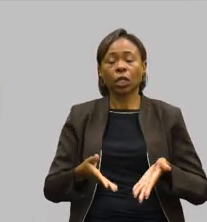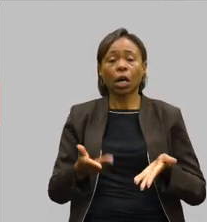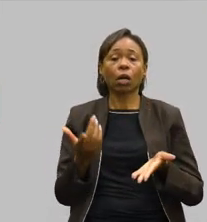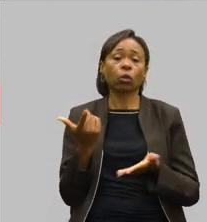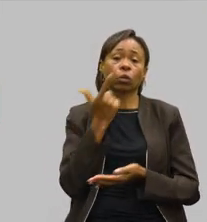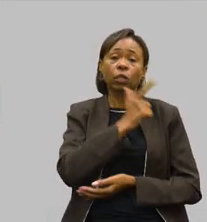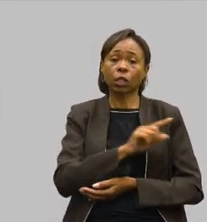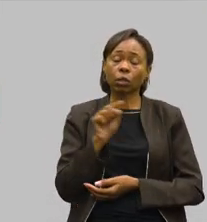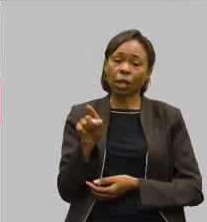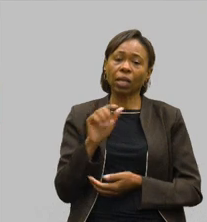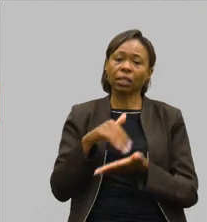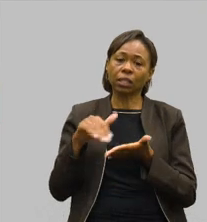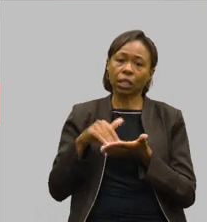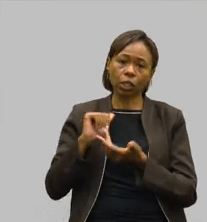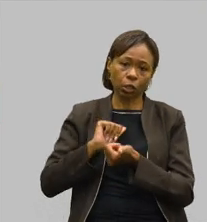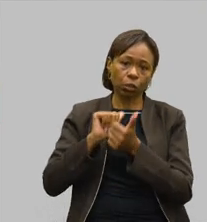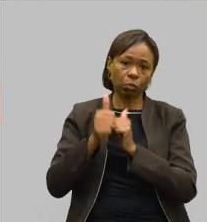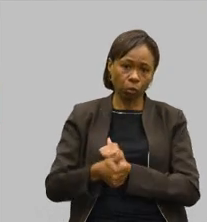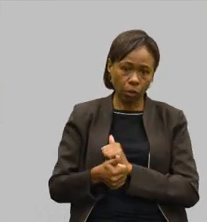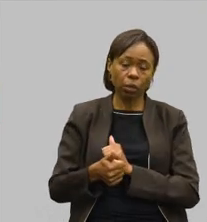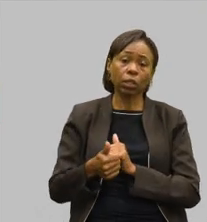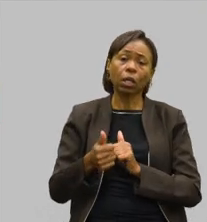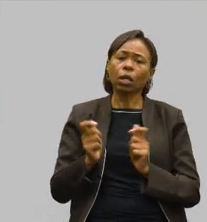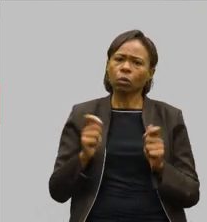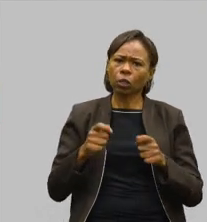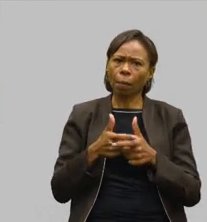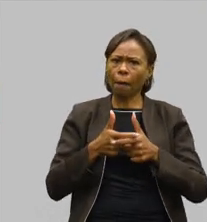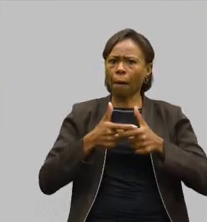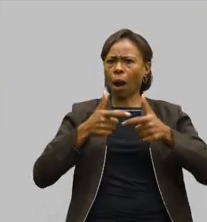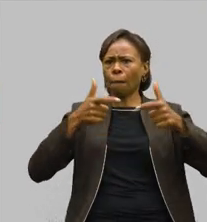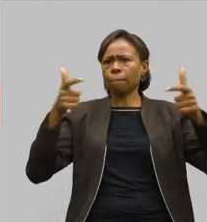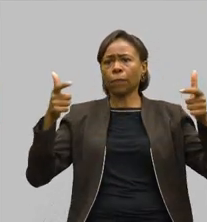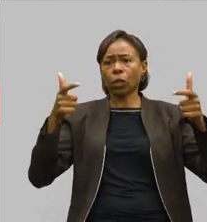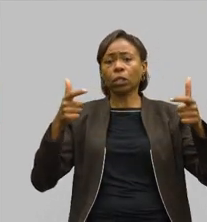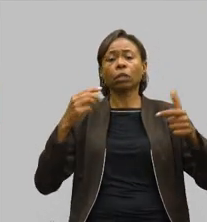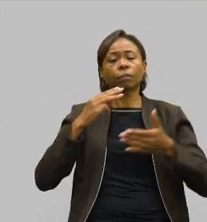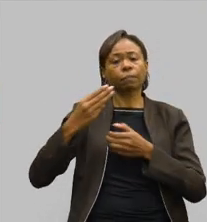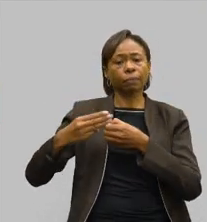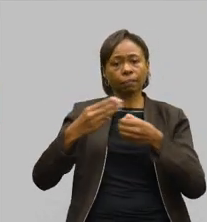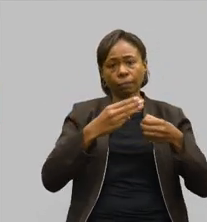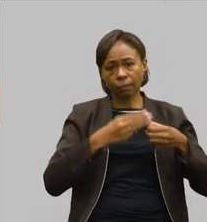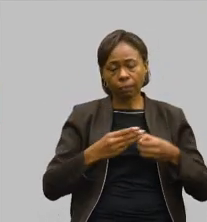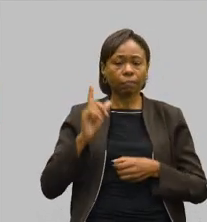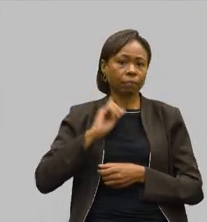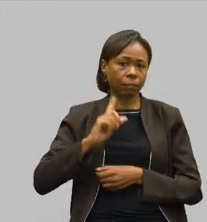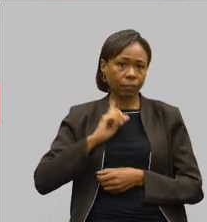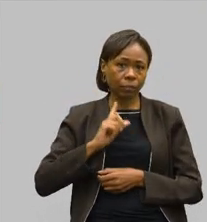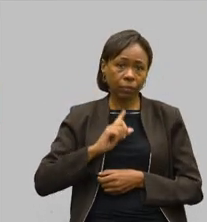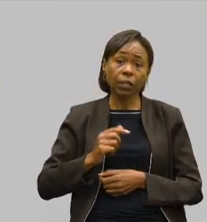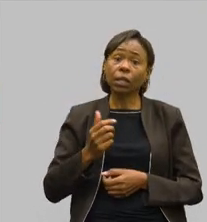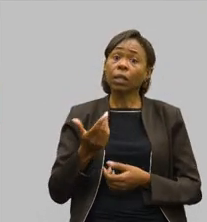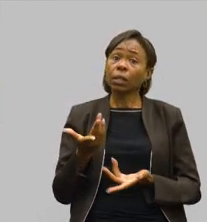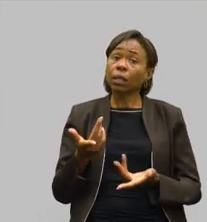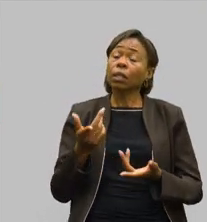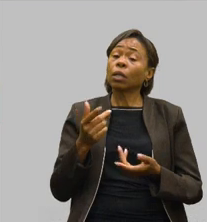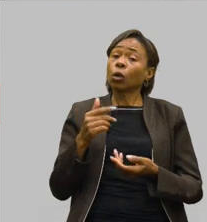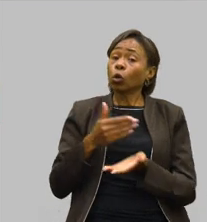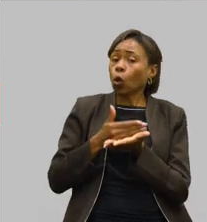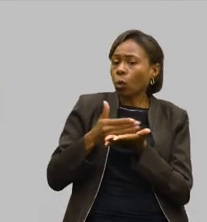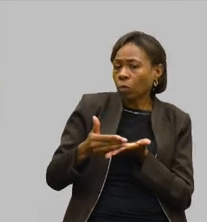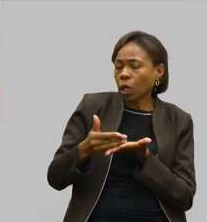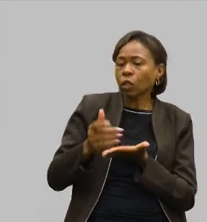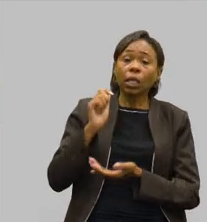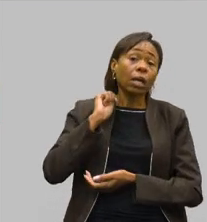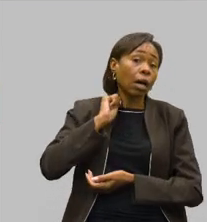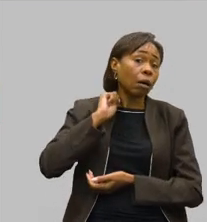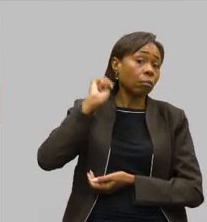desse trabalho, abrangindo também a grande maioria dos municípios do nosso Estado. E também gostaria de dizer que o início dos Jogos foi em abril